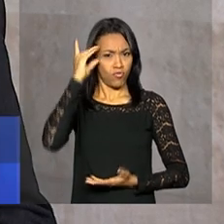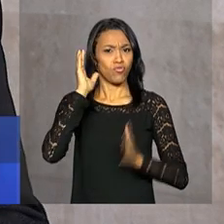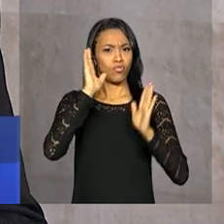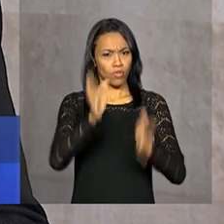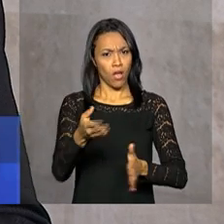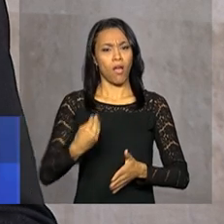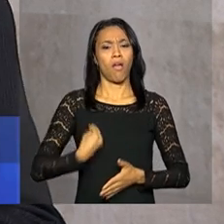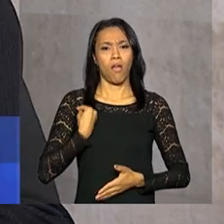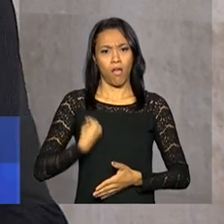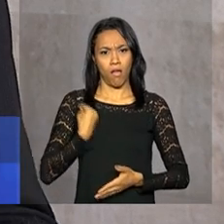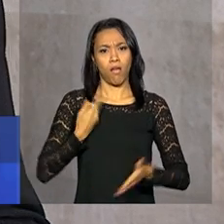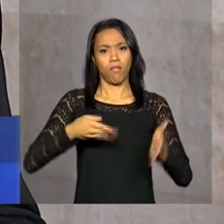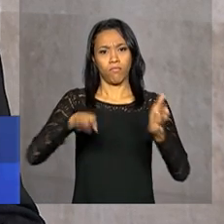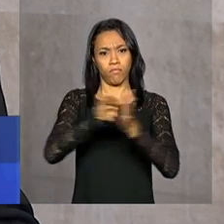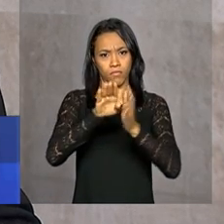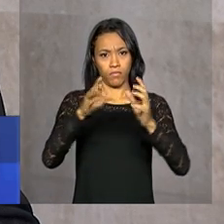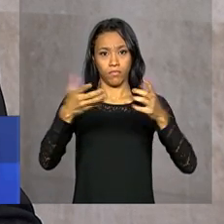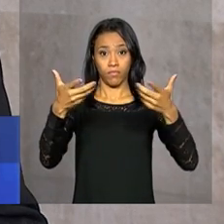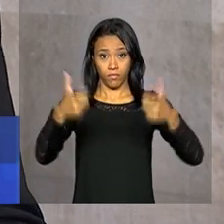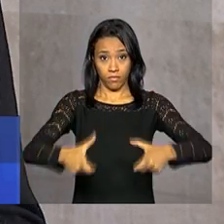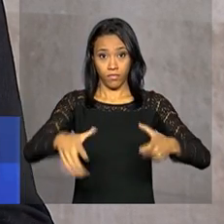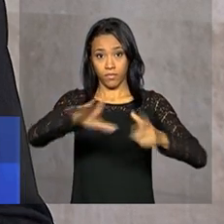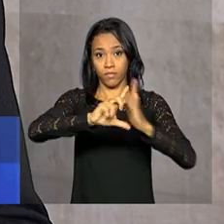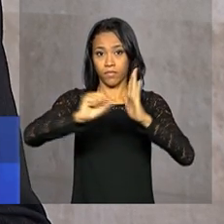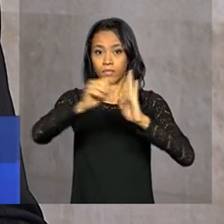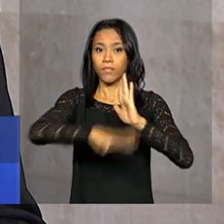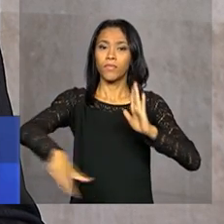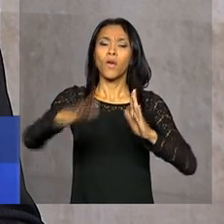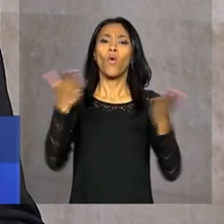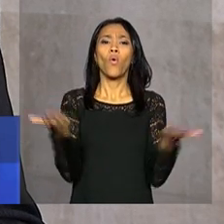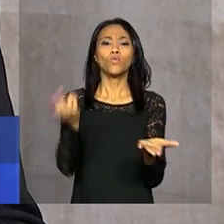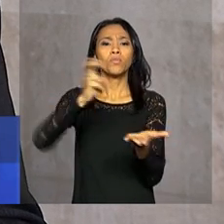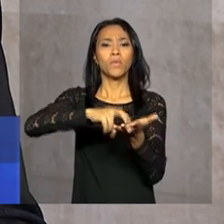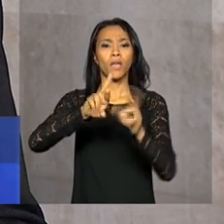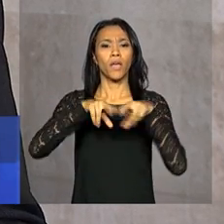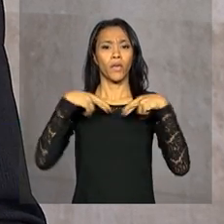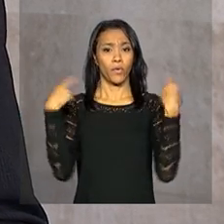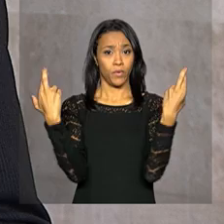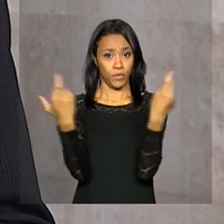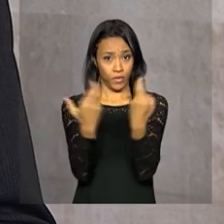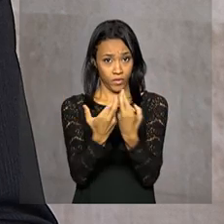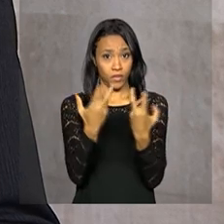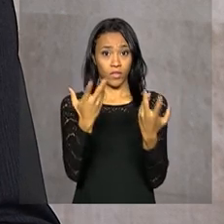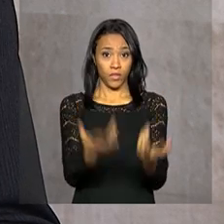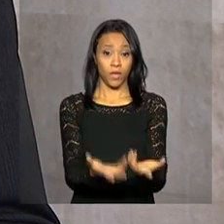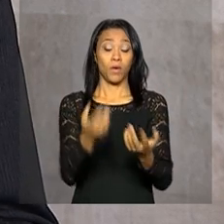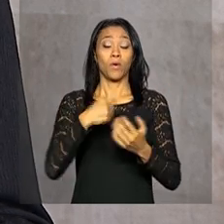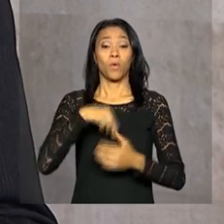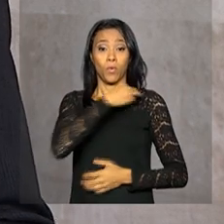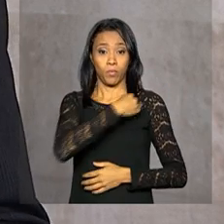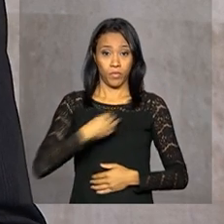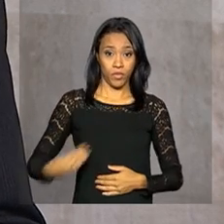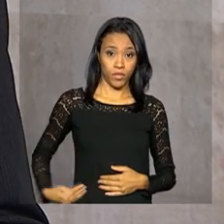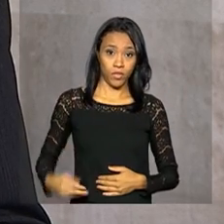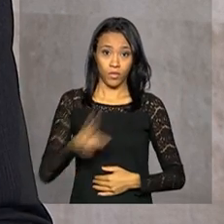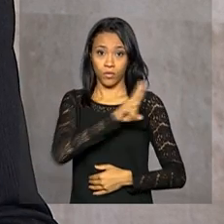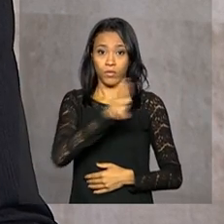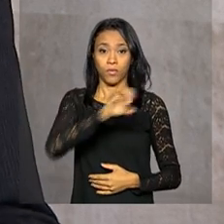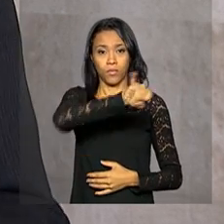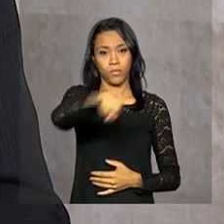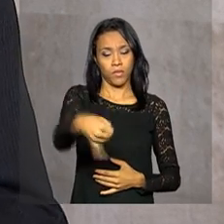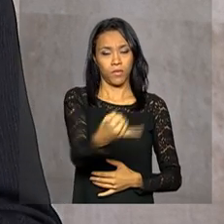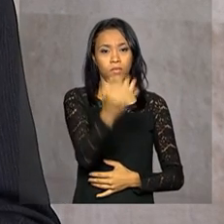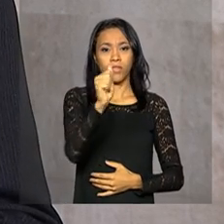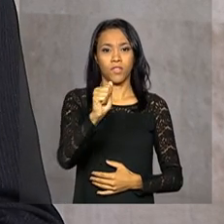aqui no Palácio do Planalto. Ela se reúne agora pela manhã com o ministro-chefe do gabinete pessoal da presidência da República, ministro Jaques